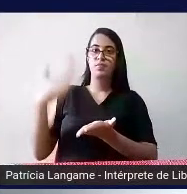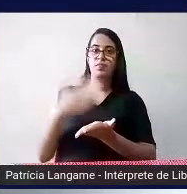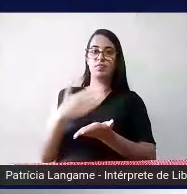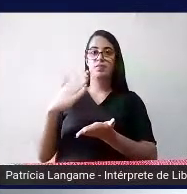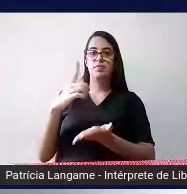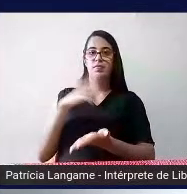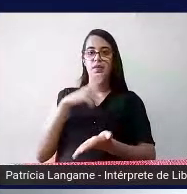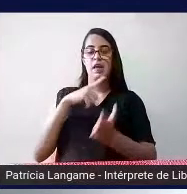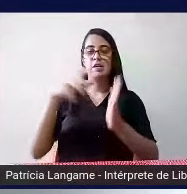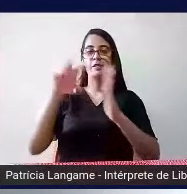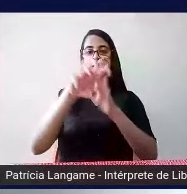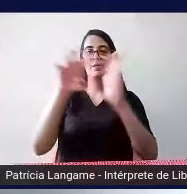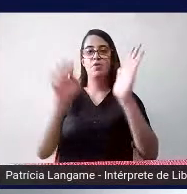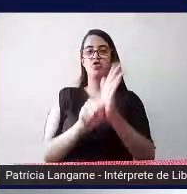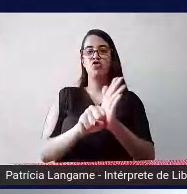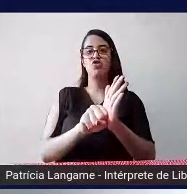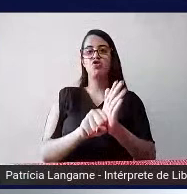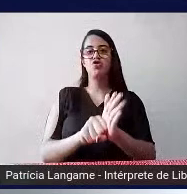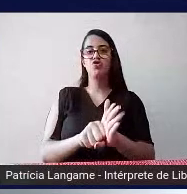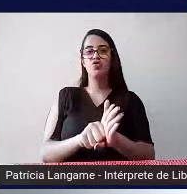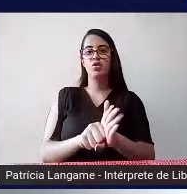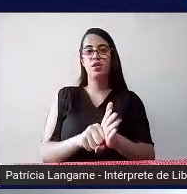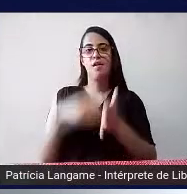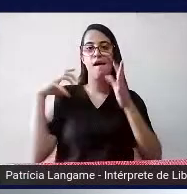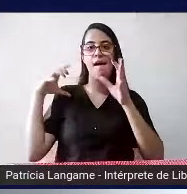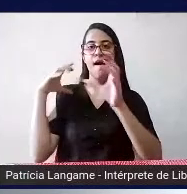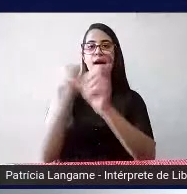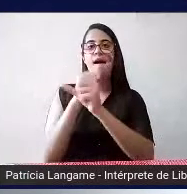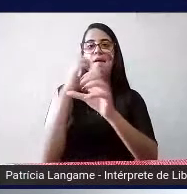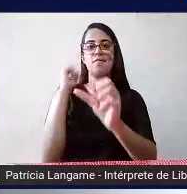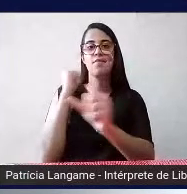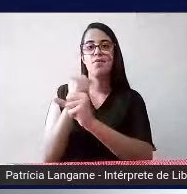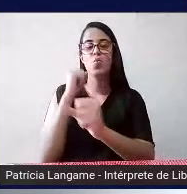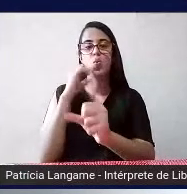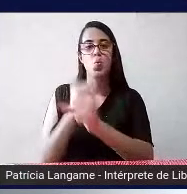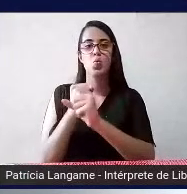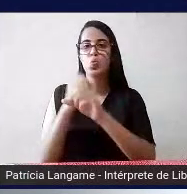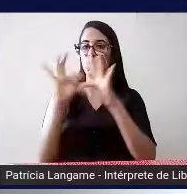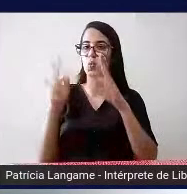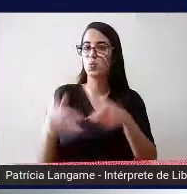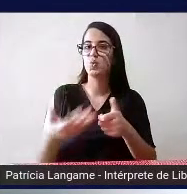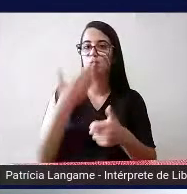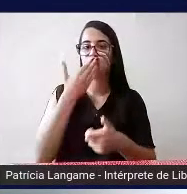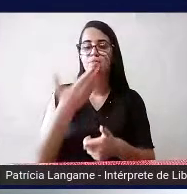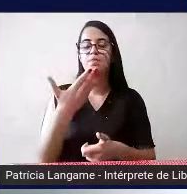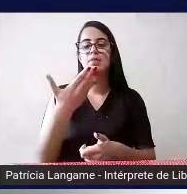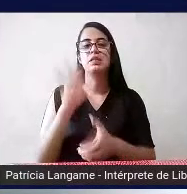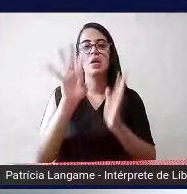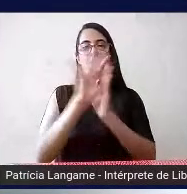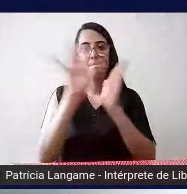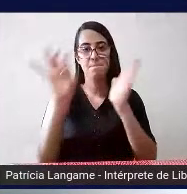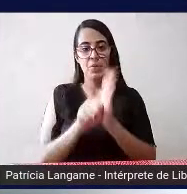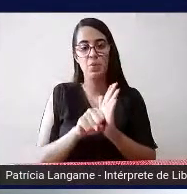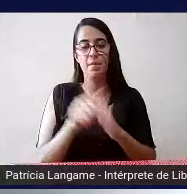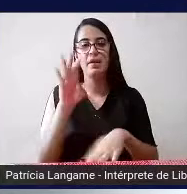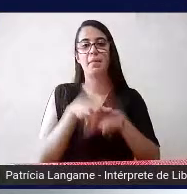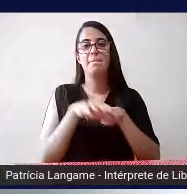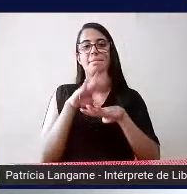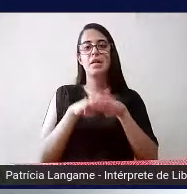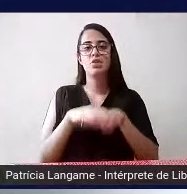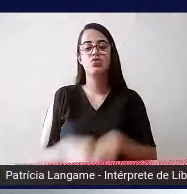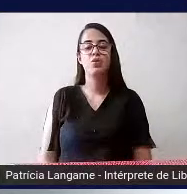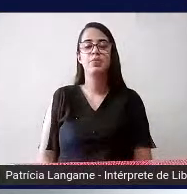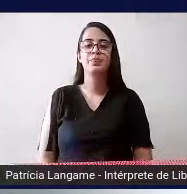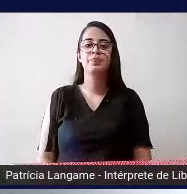cálculo tem limite derivada integral vetores enfim toda a simbologia matemática e aí a gente